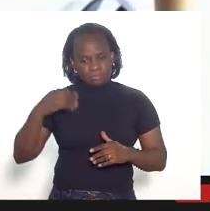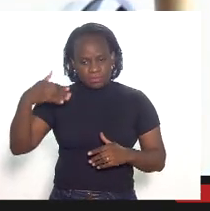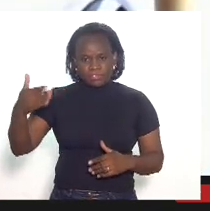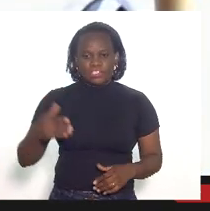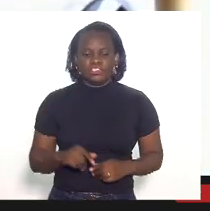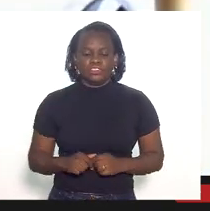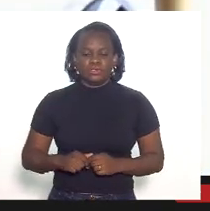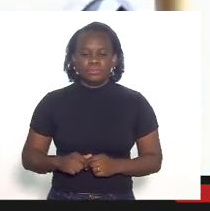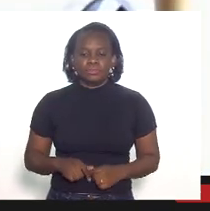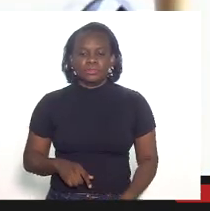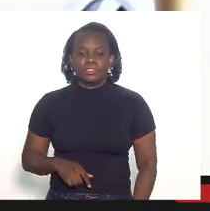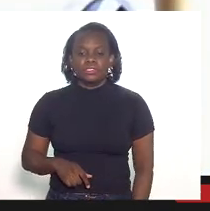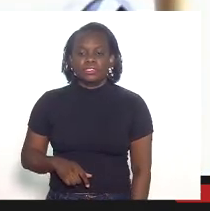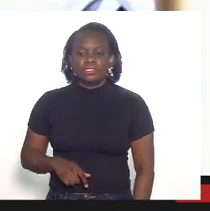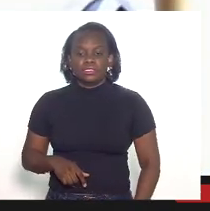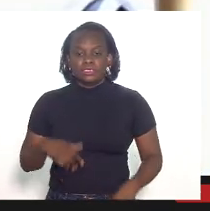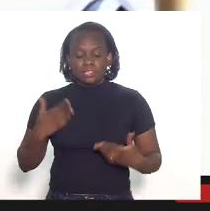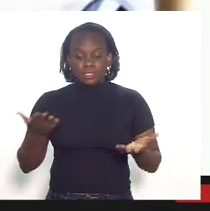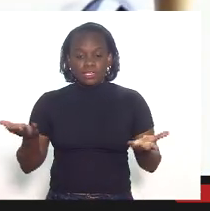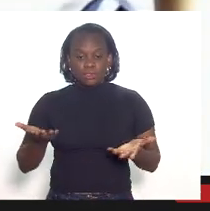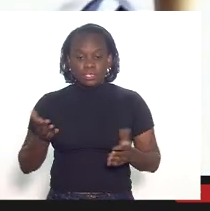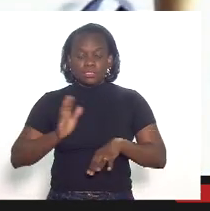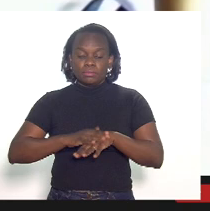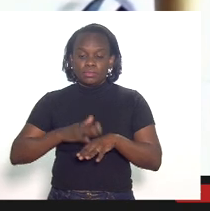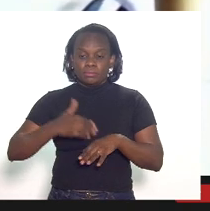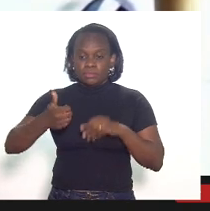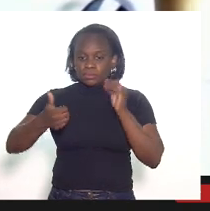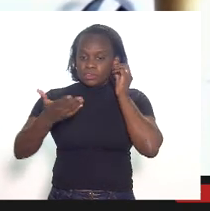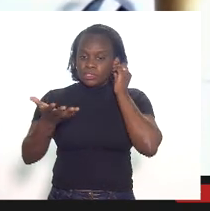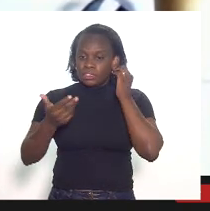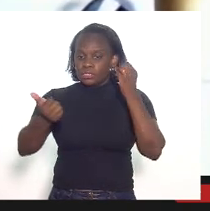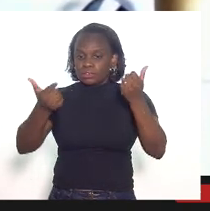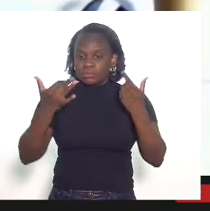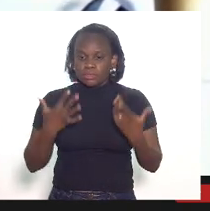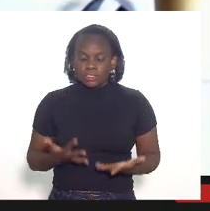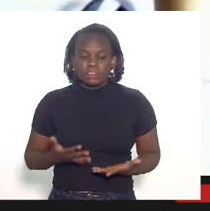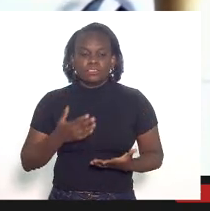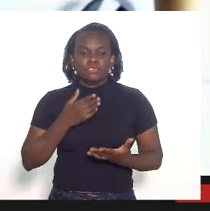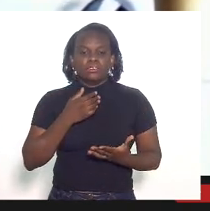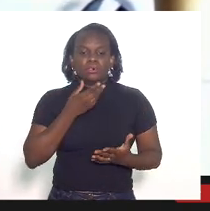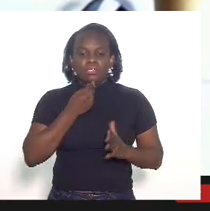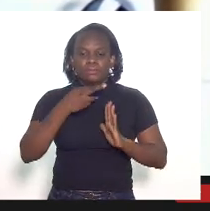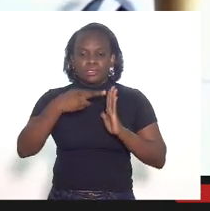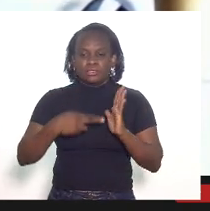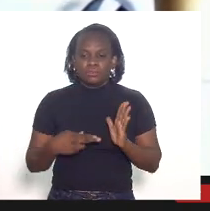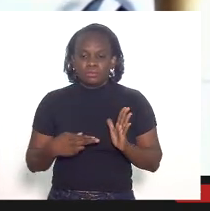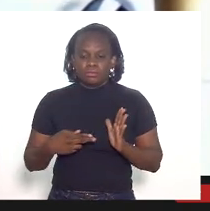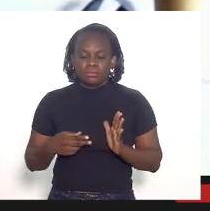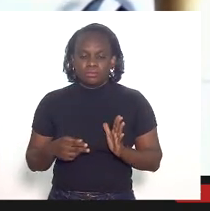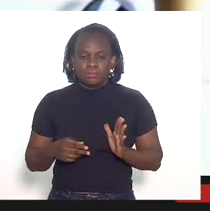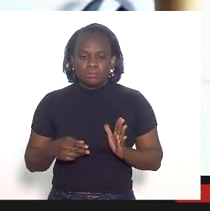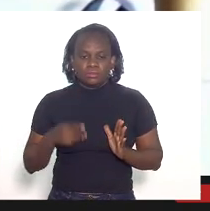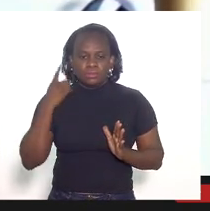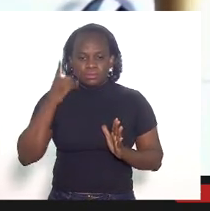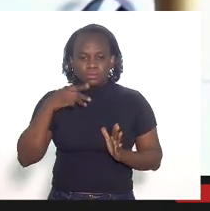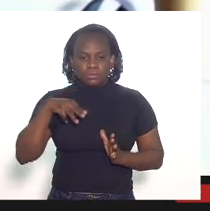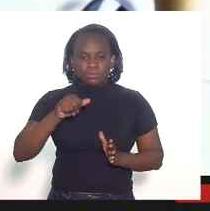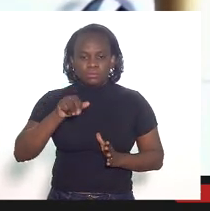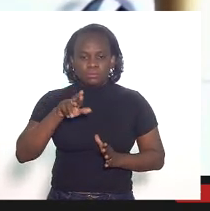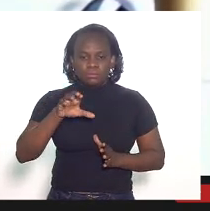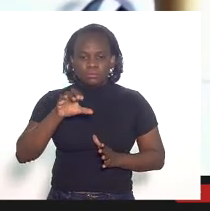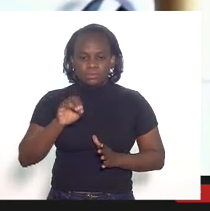então agora eu queria ouvir primeiro o nosso relator deputado